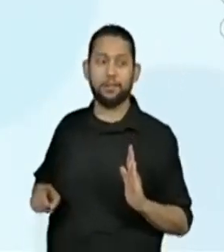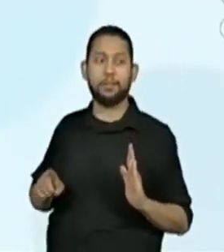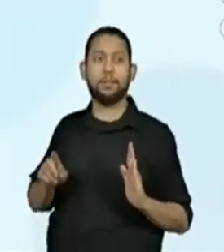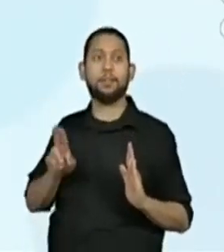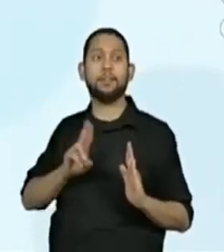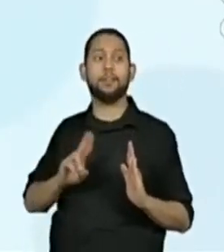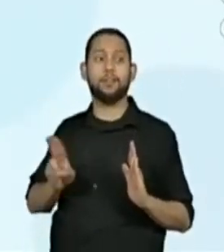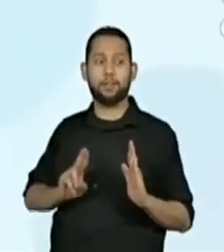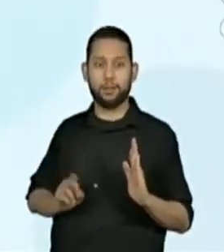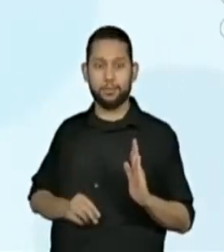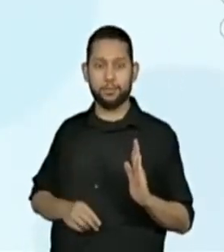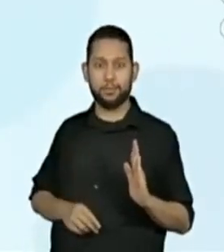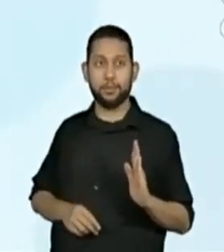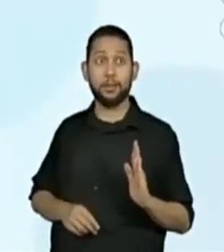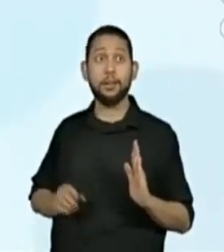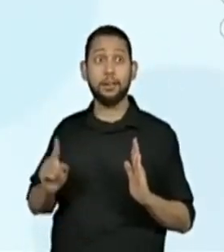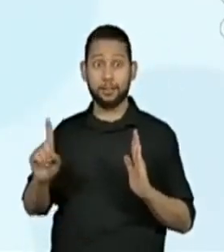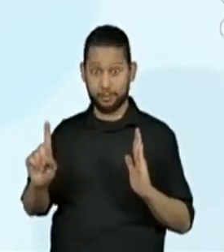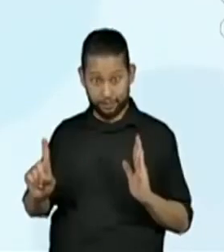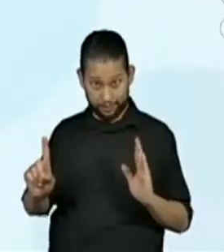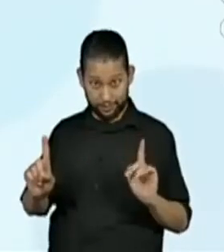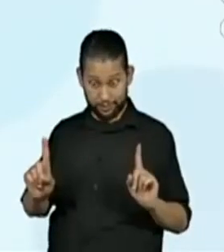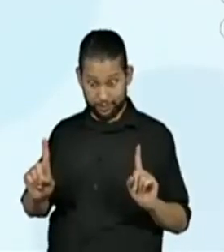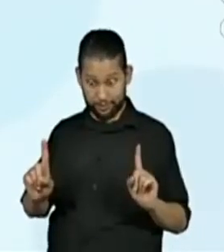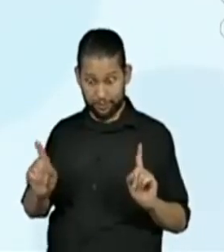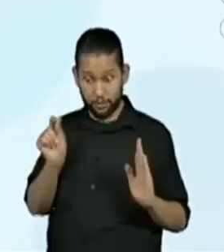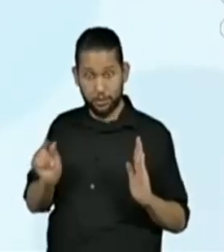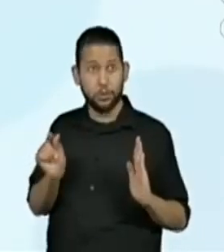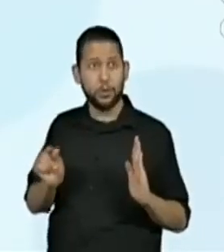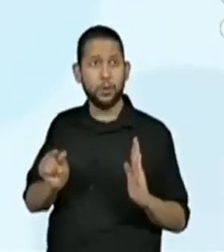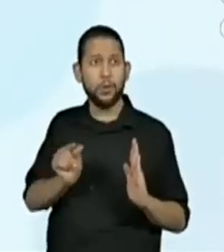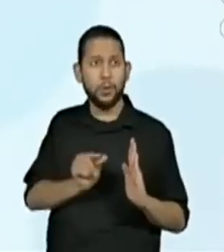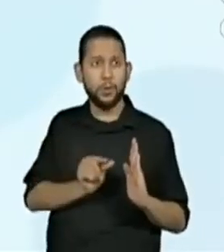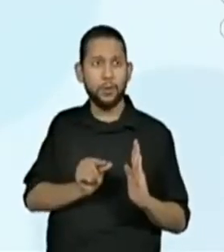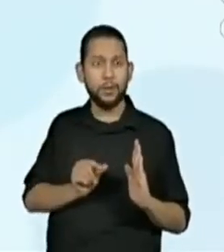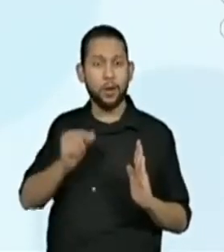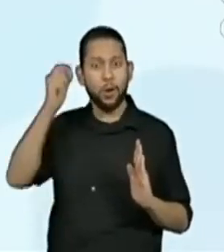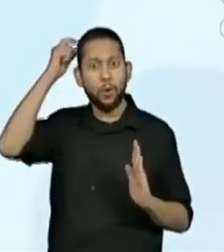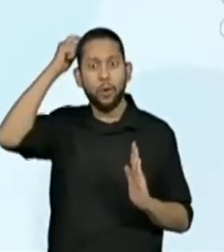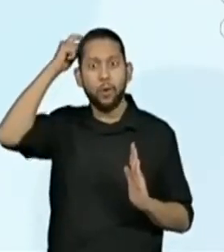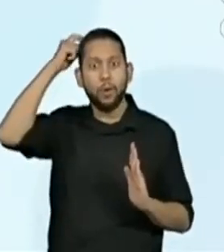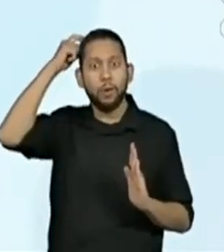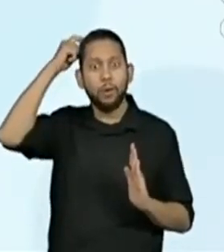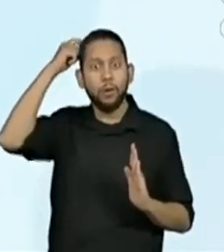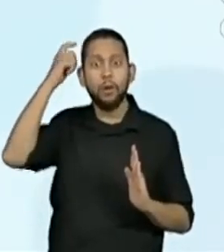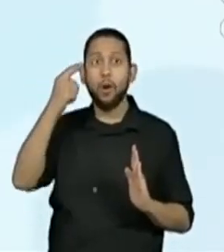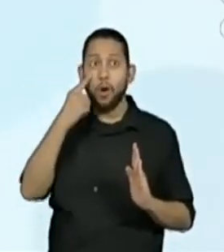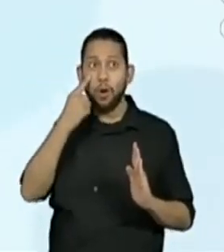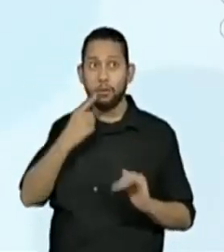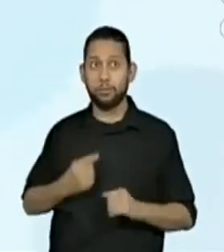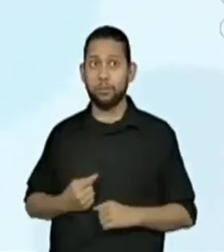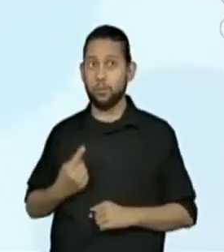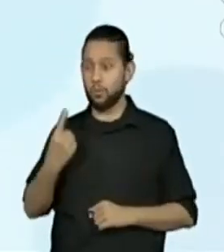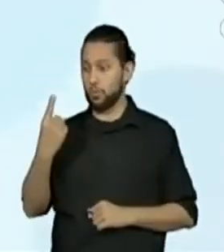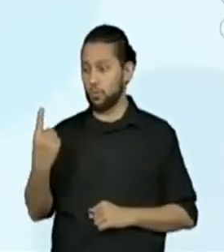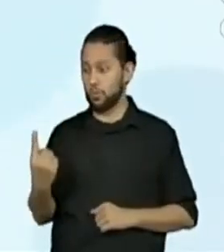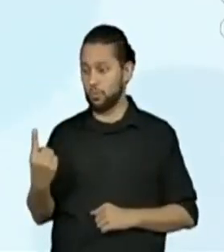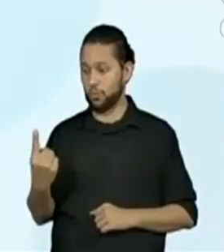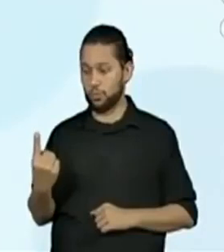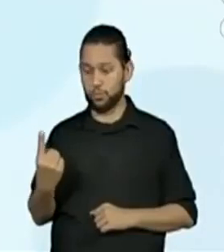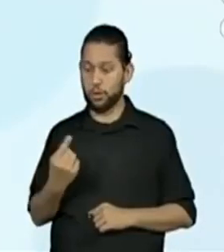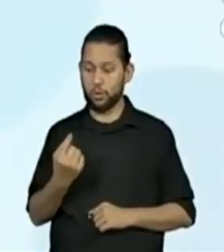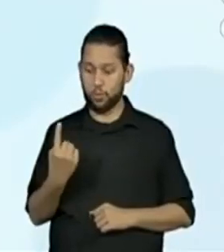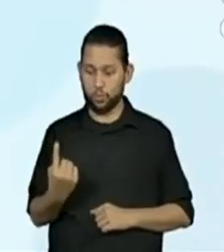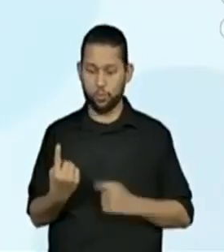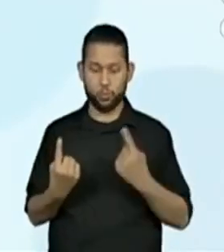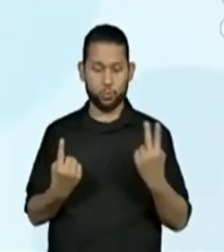E temos outras menores ainda, não é? Olha só, entre o 1 e o 2, temos